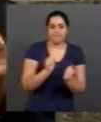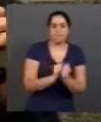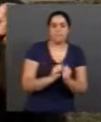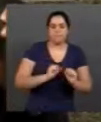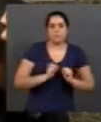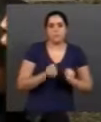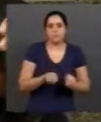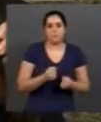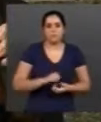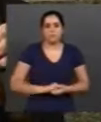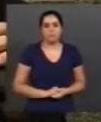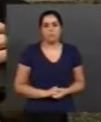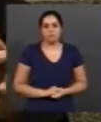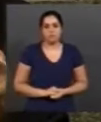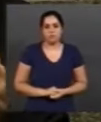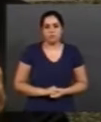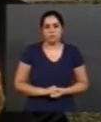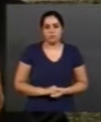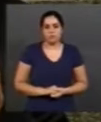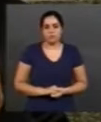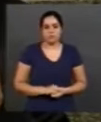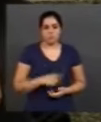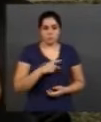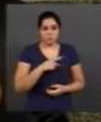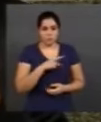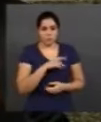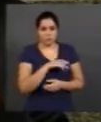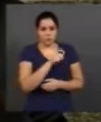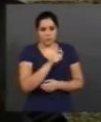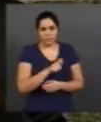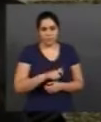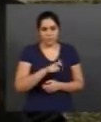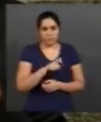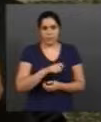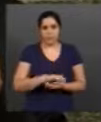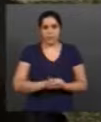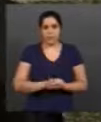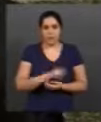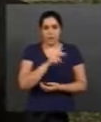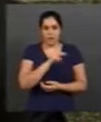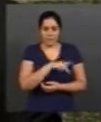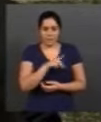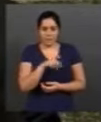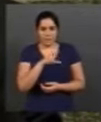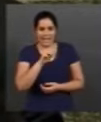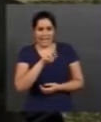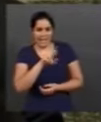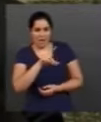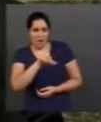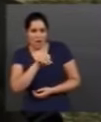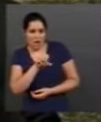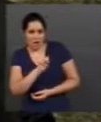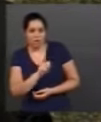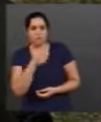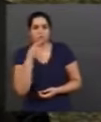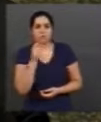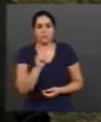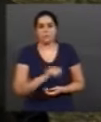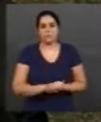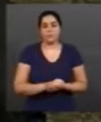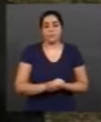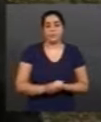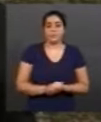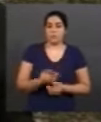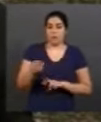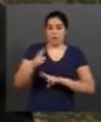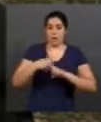De acordo com o pró-reitor de pesquisa e pós-graduação da UFU, o professor Carlos Henrique de Carvalho, a universidade se